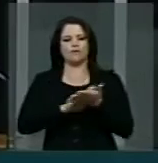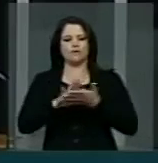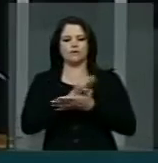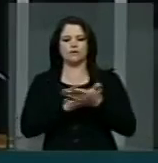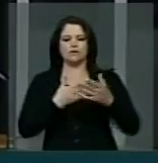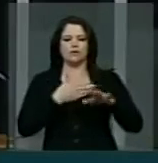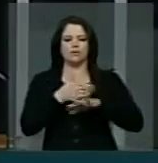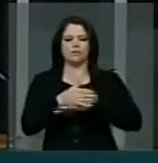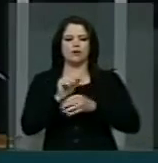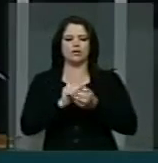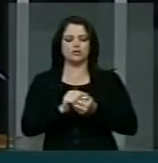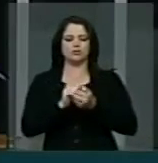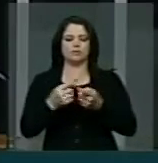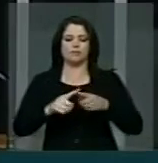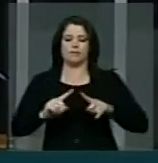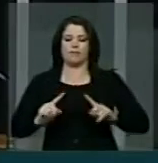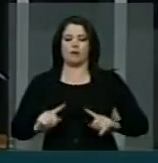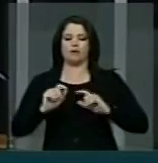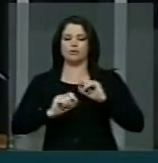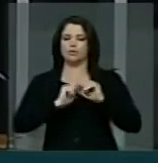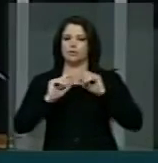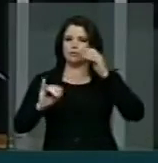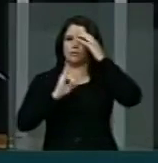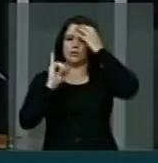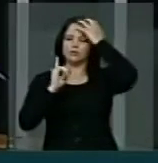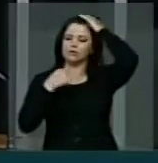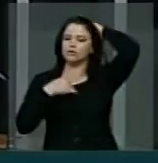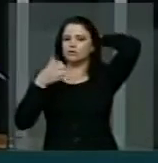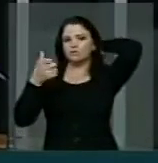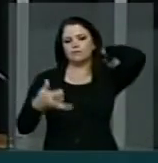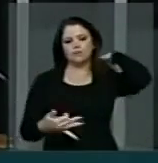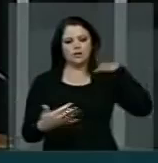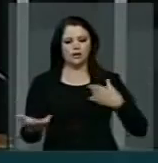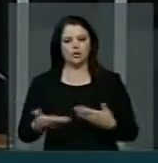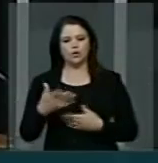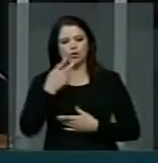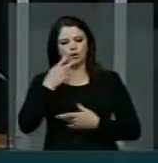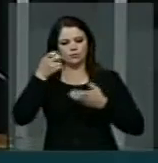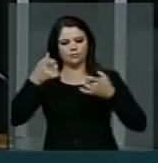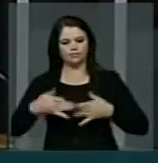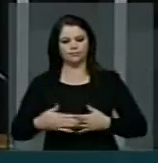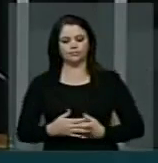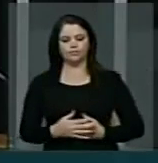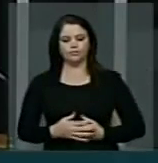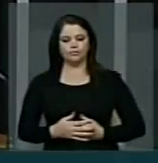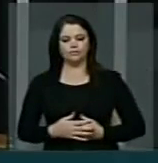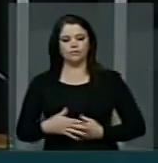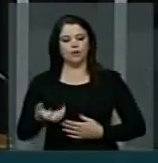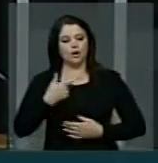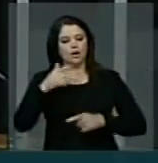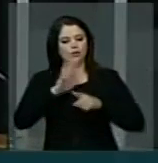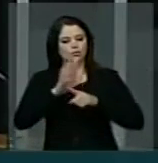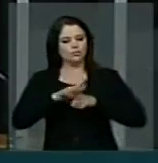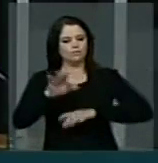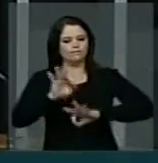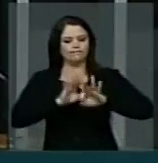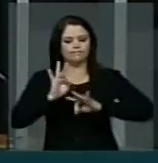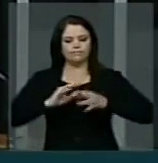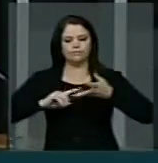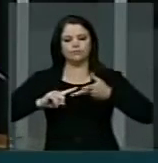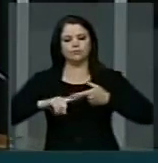participar disso aí, mas é importante que eu faça aqui o registro, quero ajudar nessa